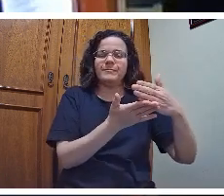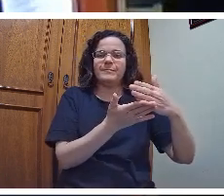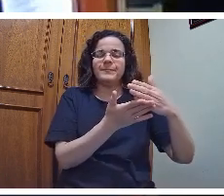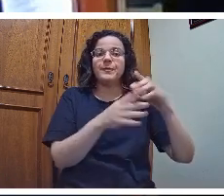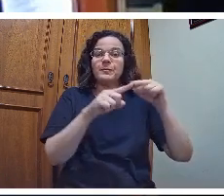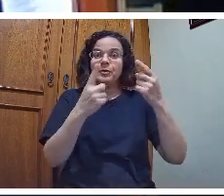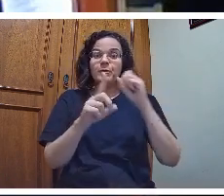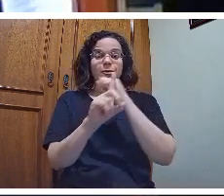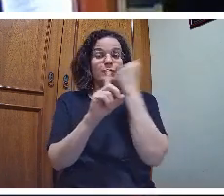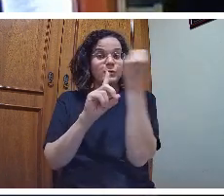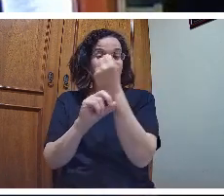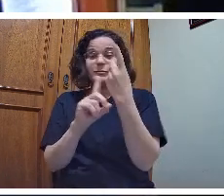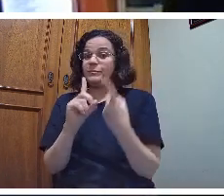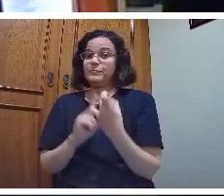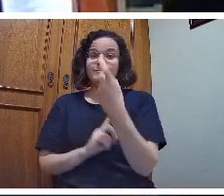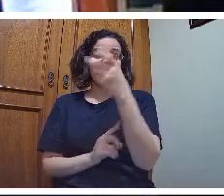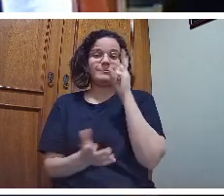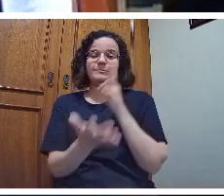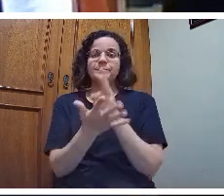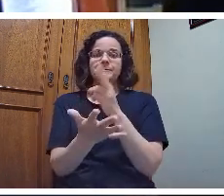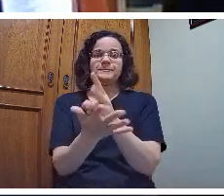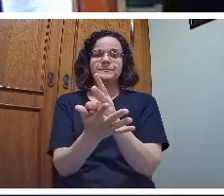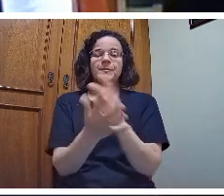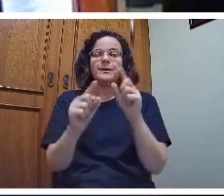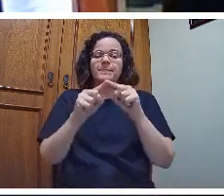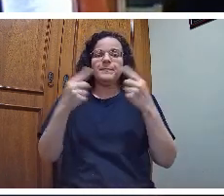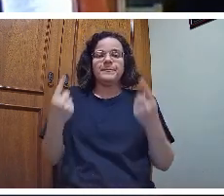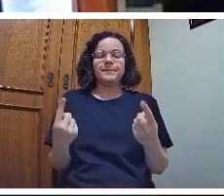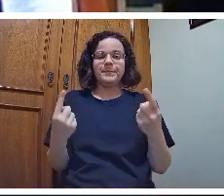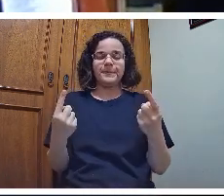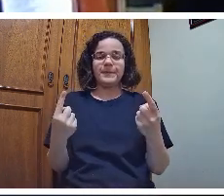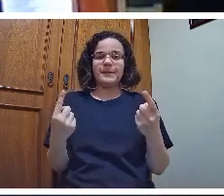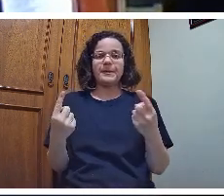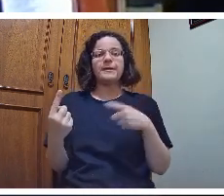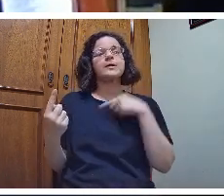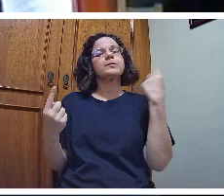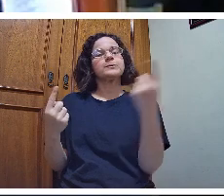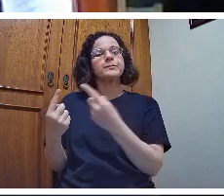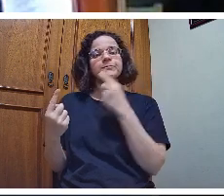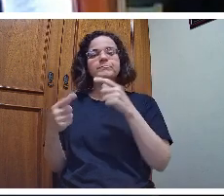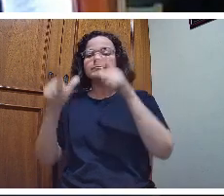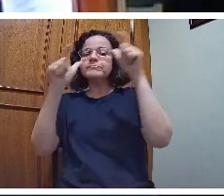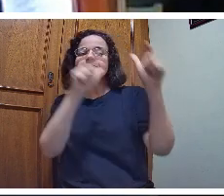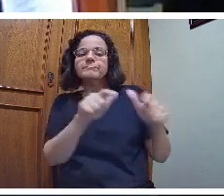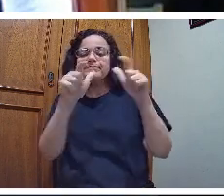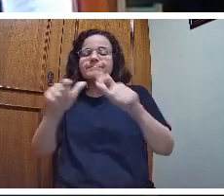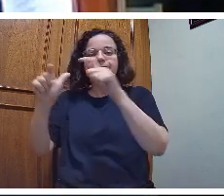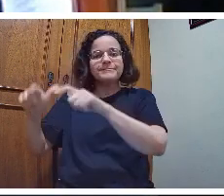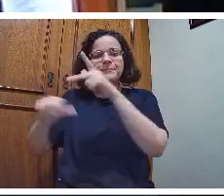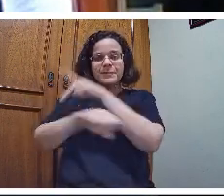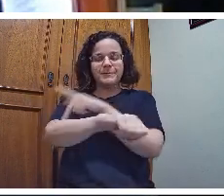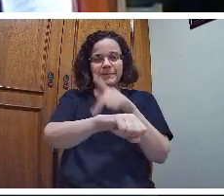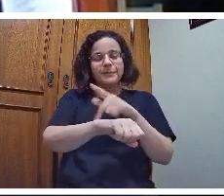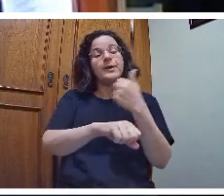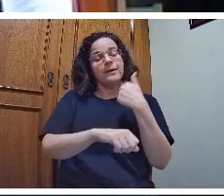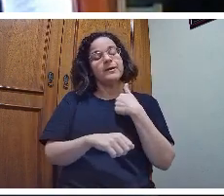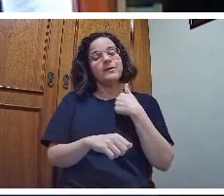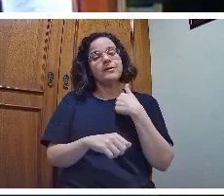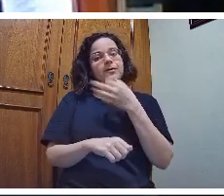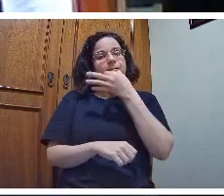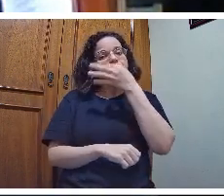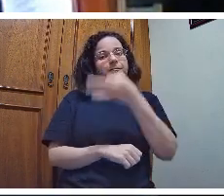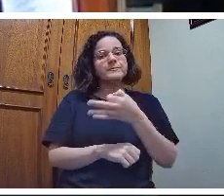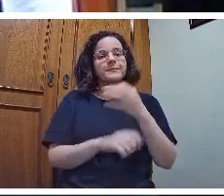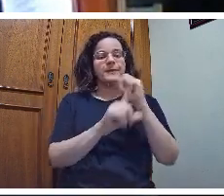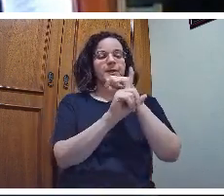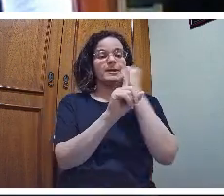A prática social é uma, o tempo todo. Porém, para a gente se situar pedagogicamente, eu considero que a